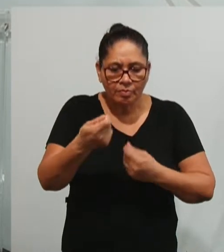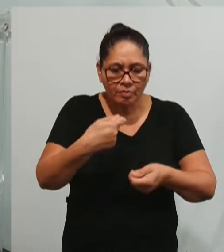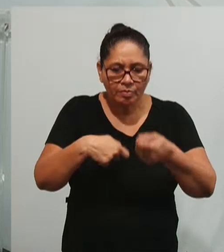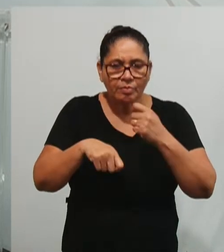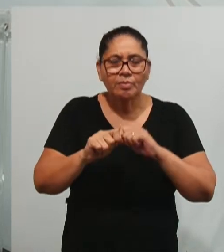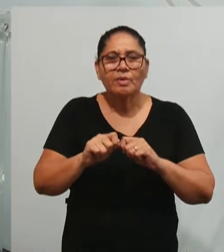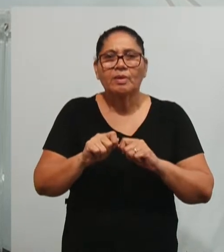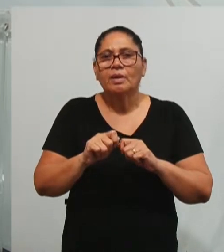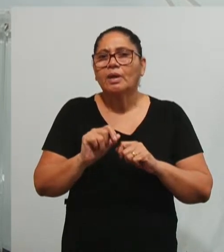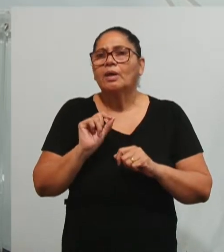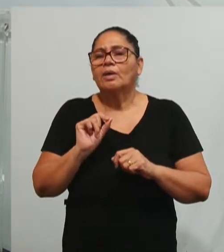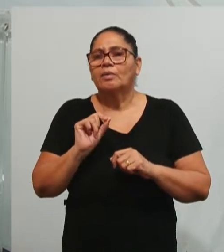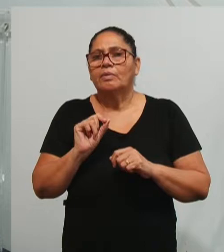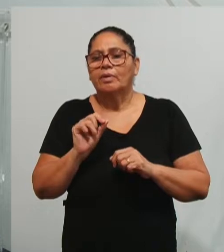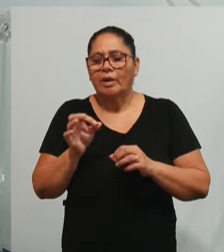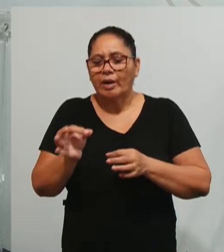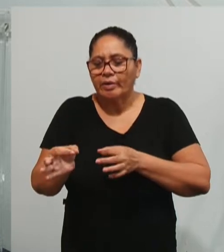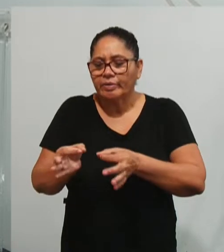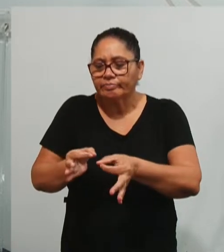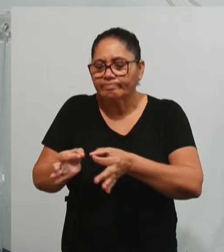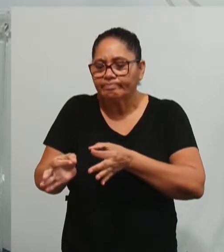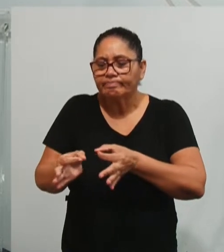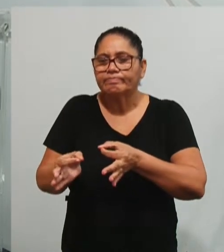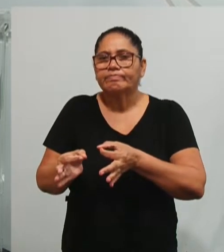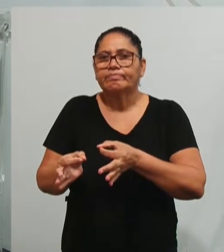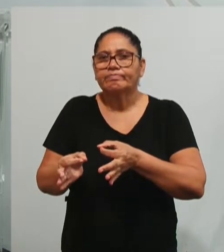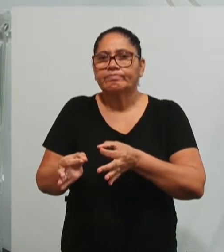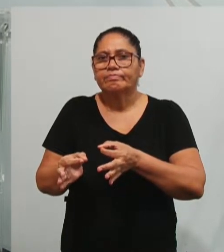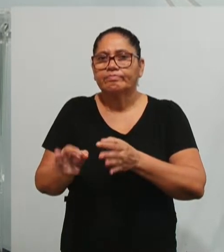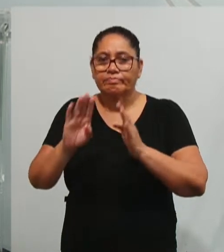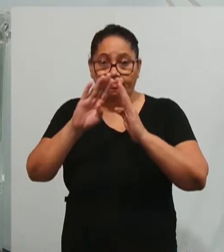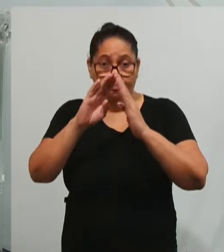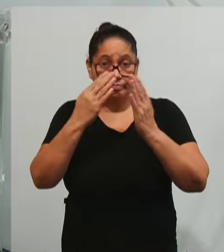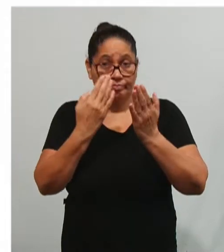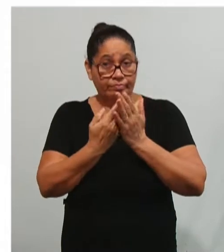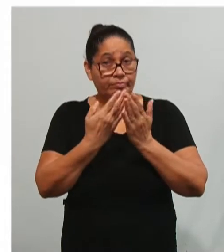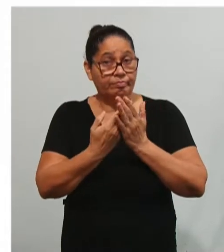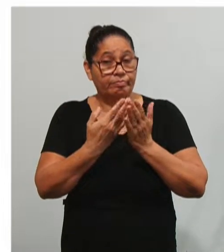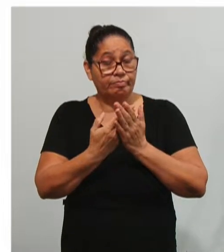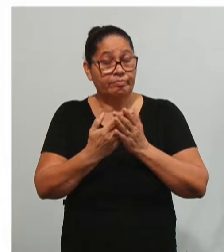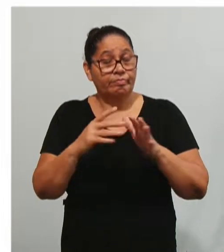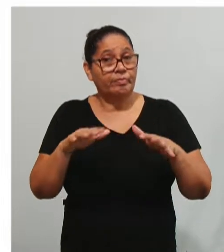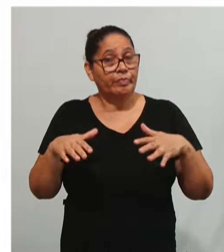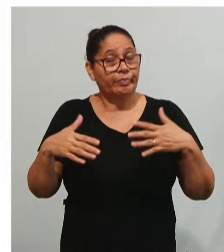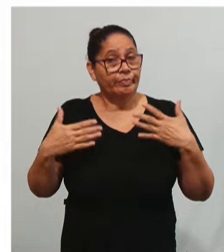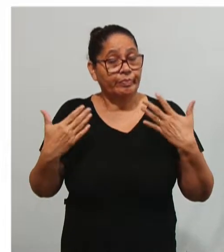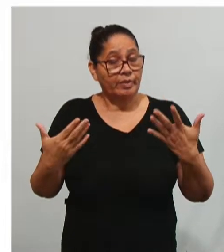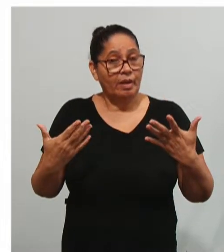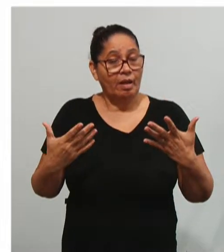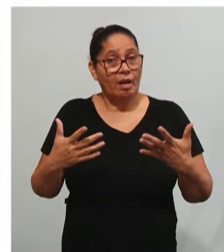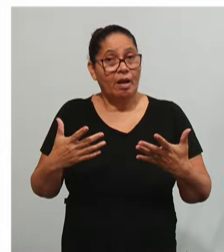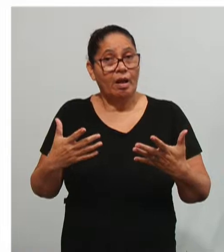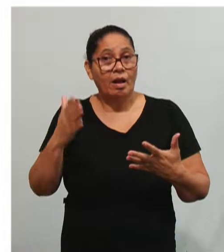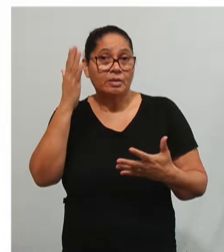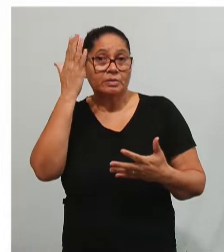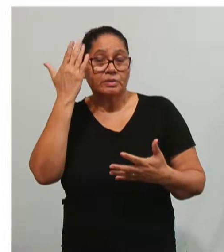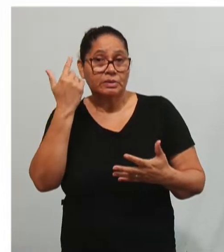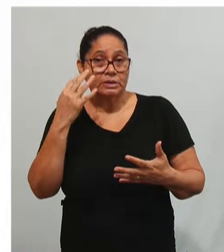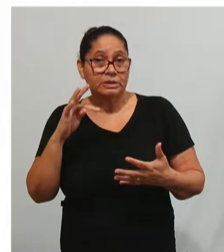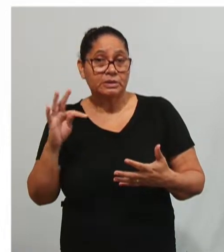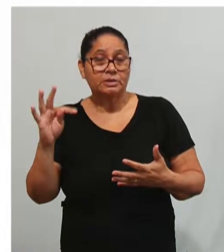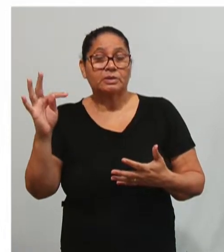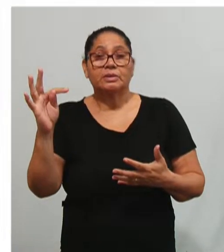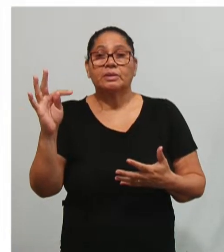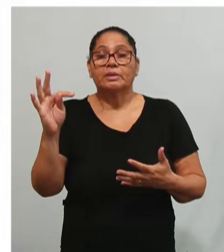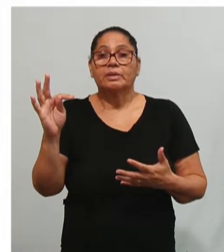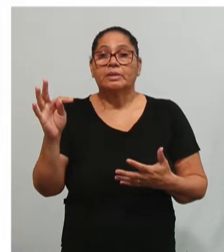e a análise organizacional no âmbito da escola. Então, a gente sabe que essas teorias, elas